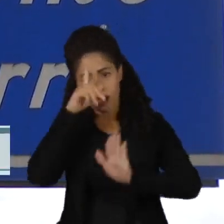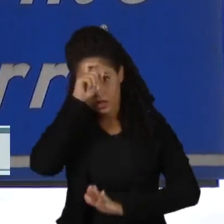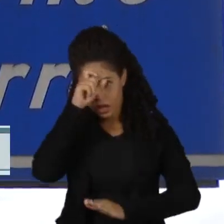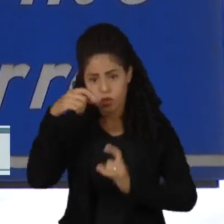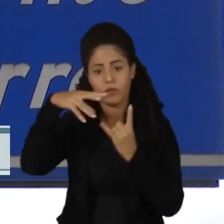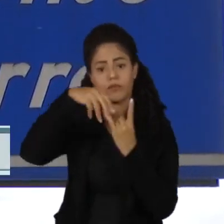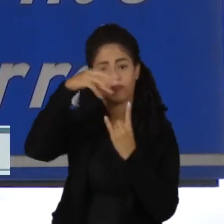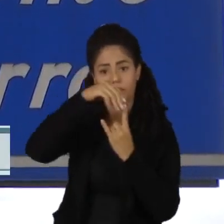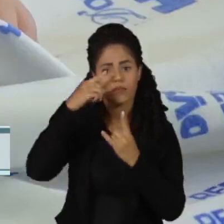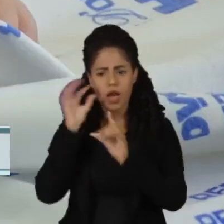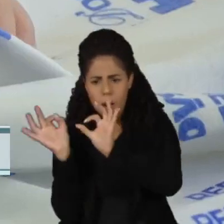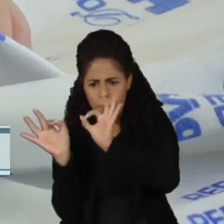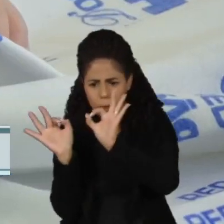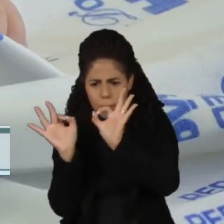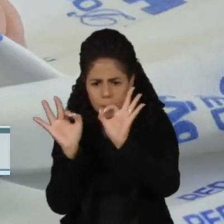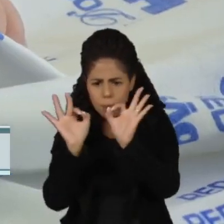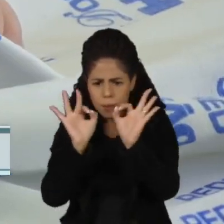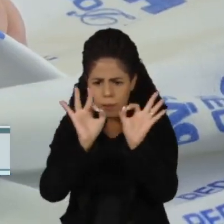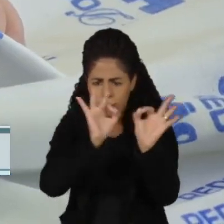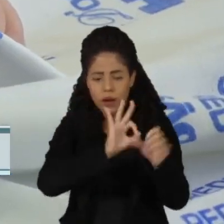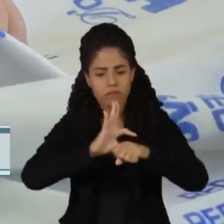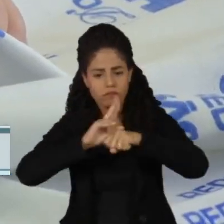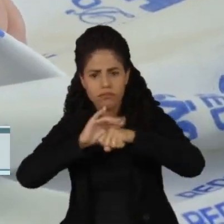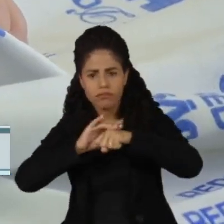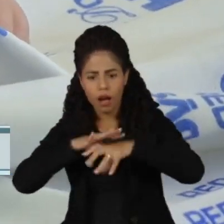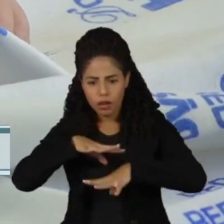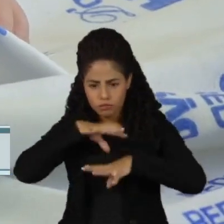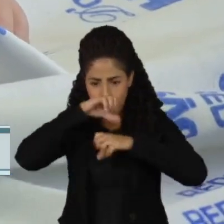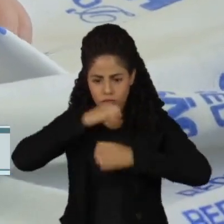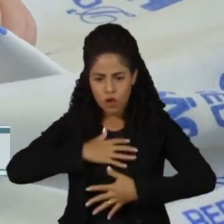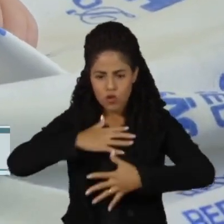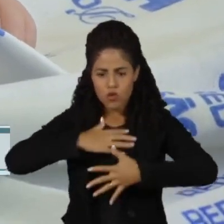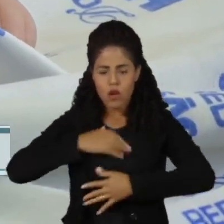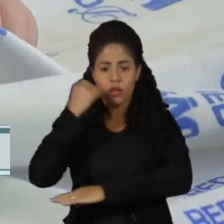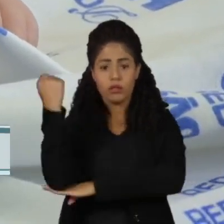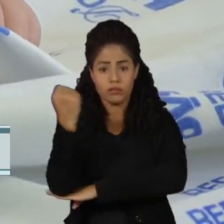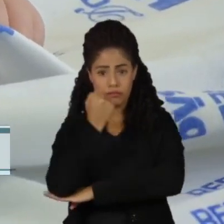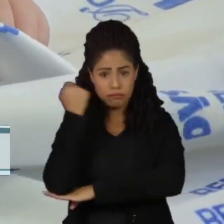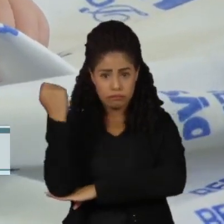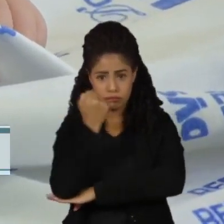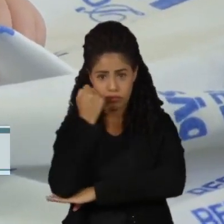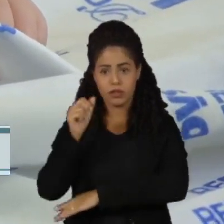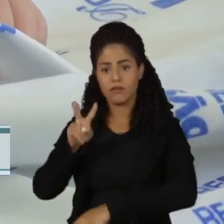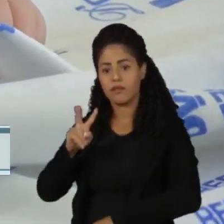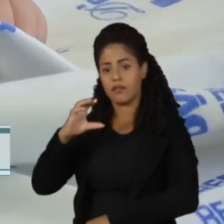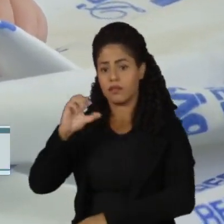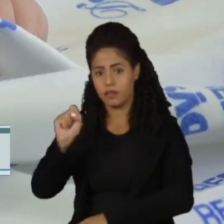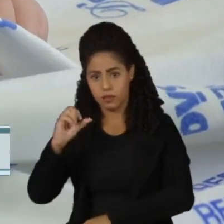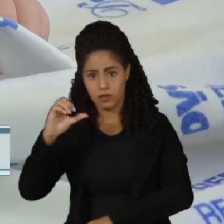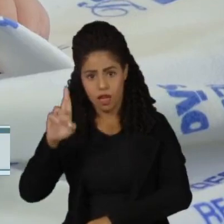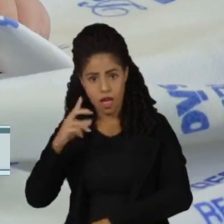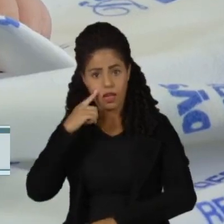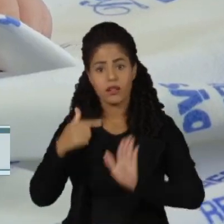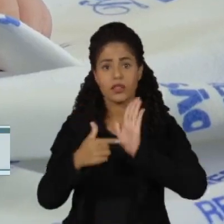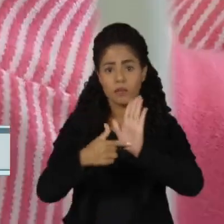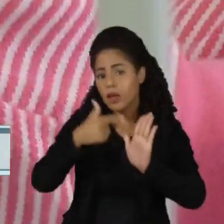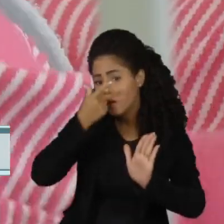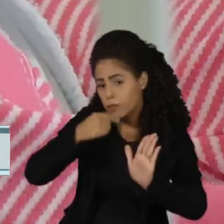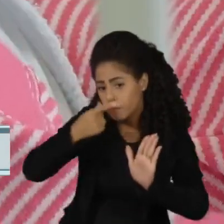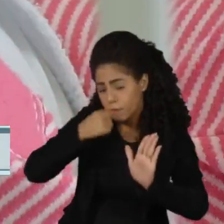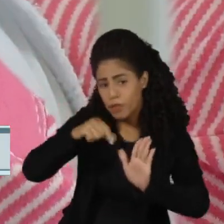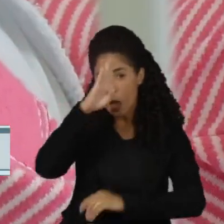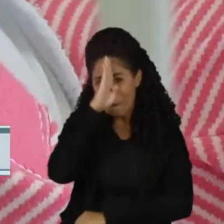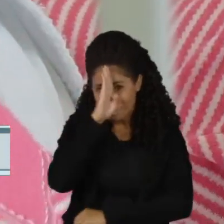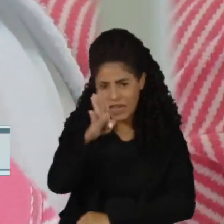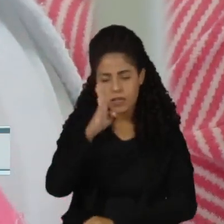Fiocruz, que monitora casos de síndrome respiratória aguda grave, indica que o VSR e o influenza B foram os vírus